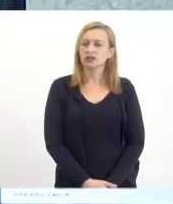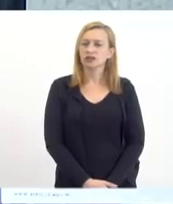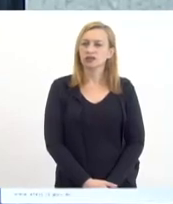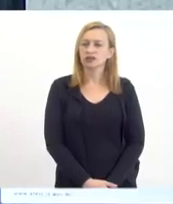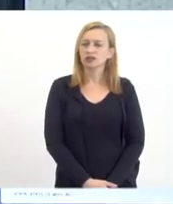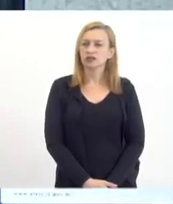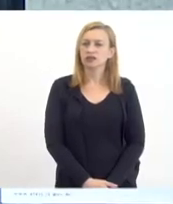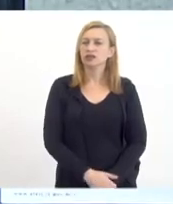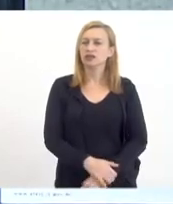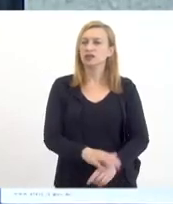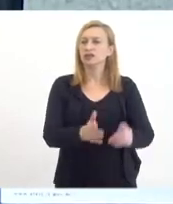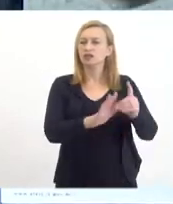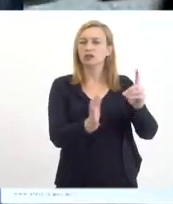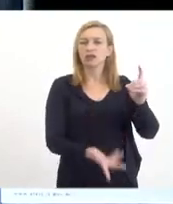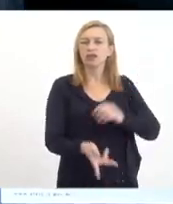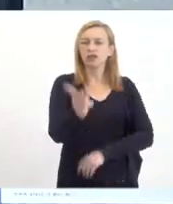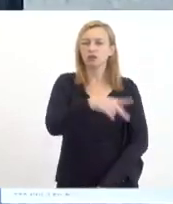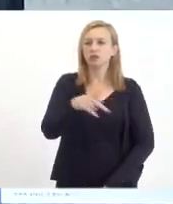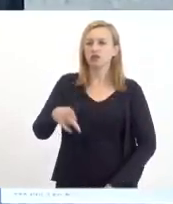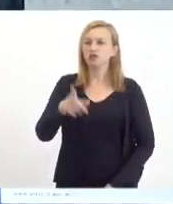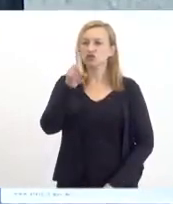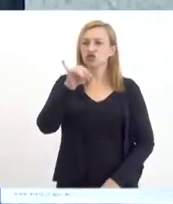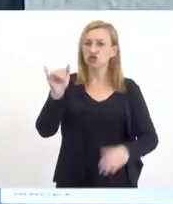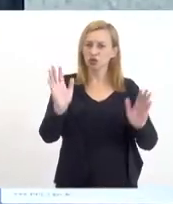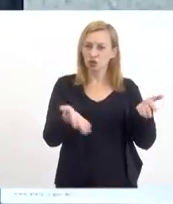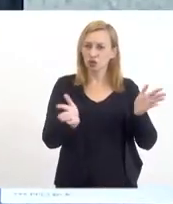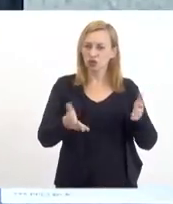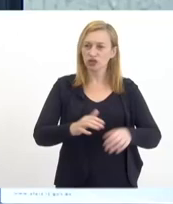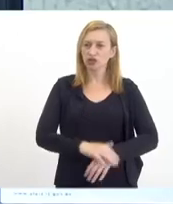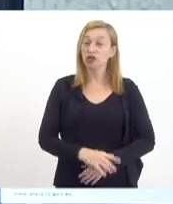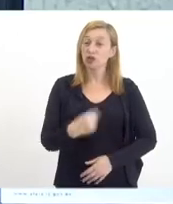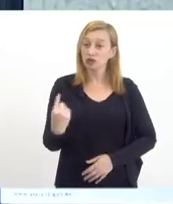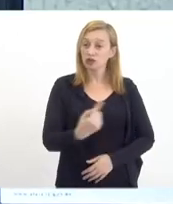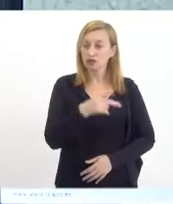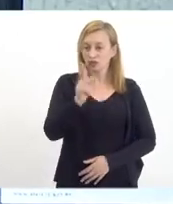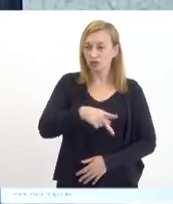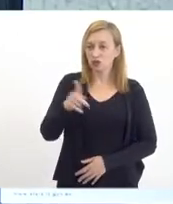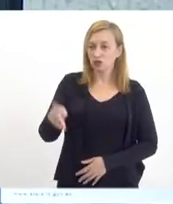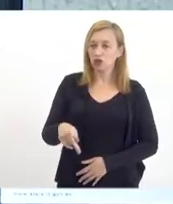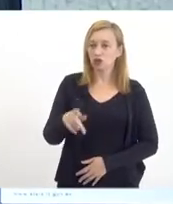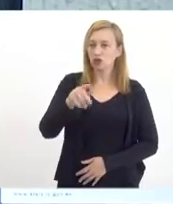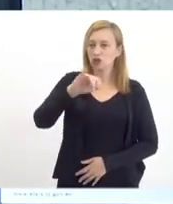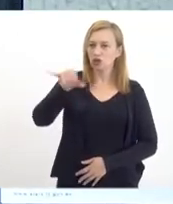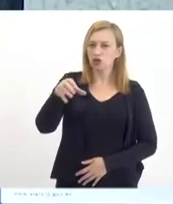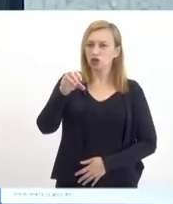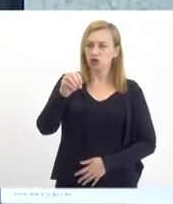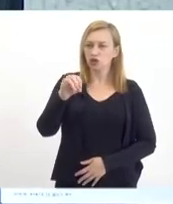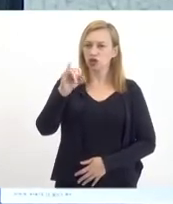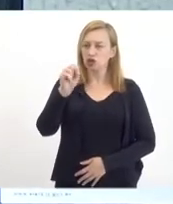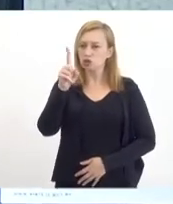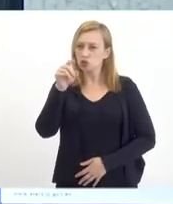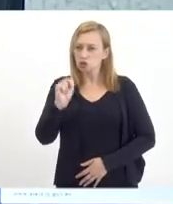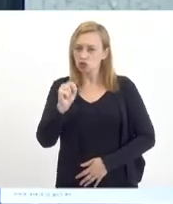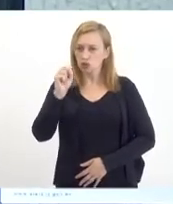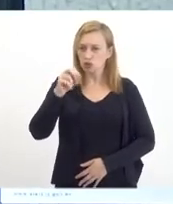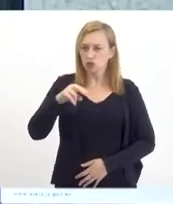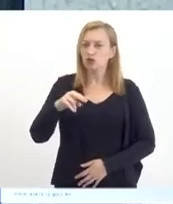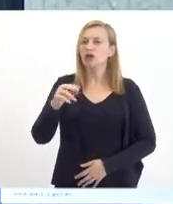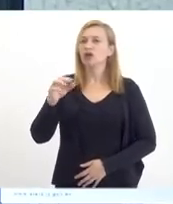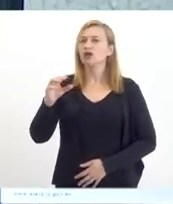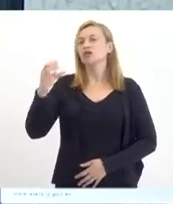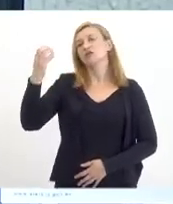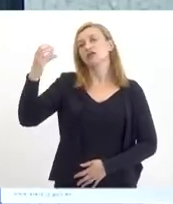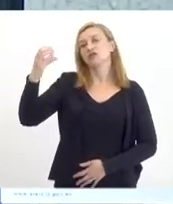Em homenagem aos professores do dia de hoje, nosso professor Joilson da Universidade Rural.